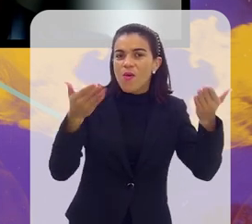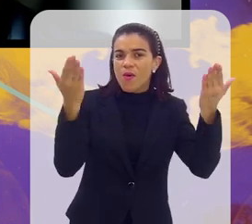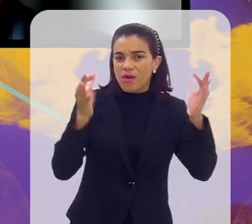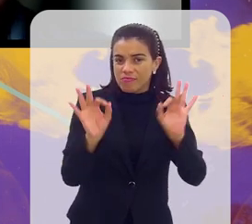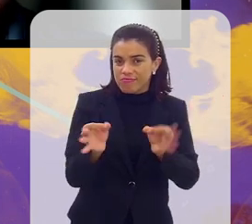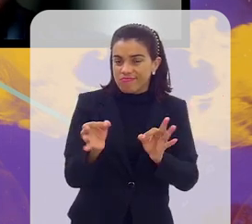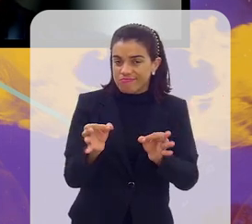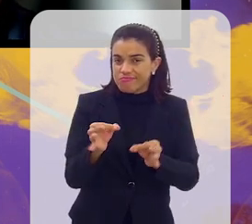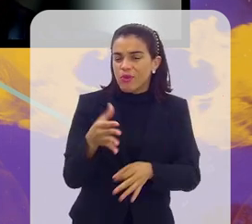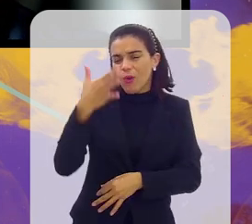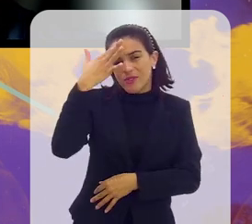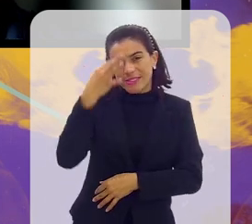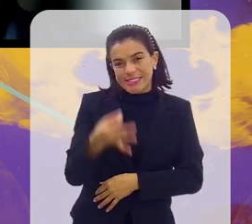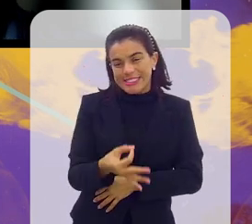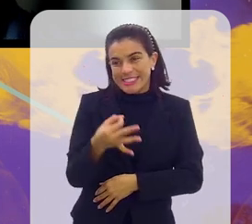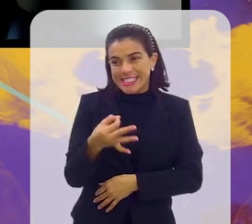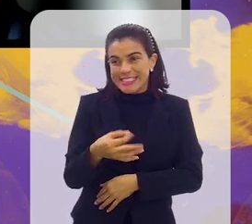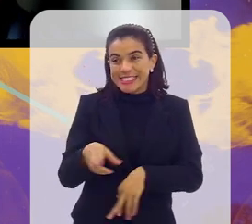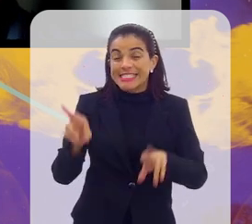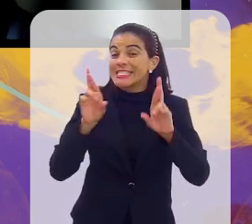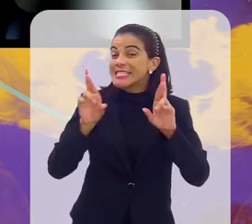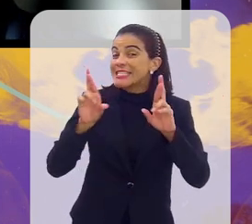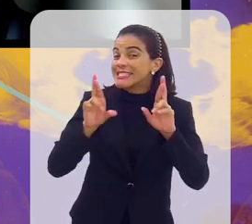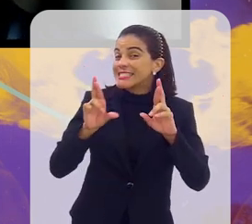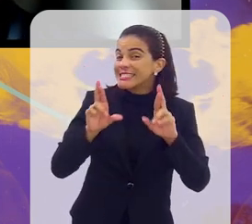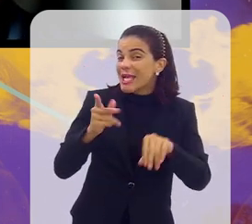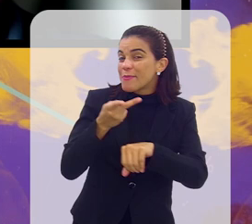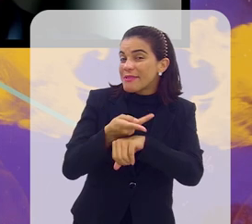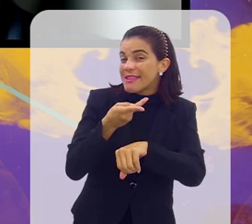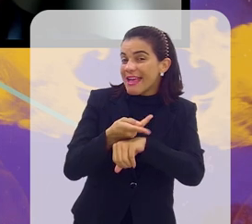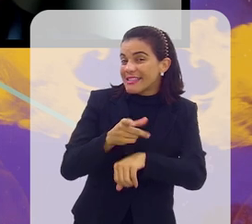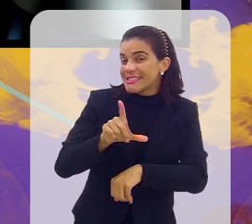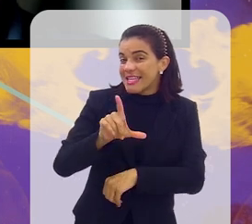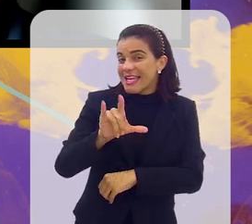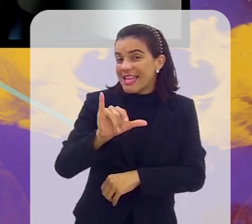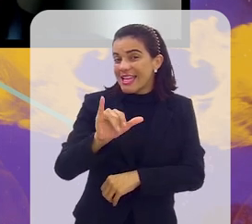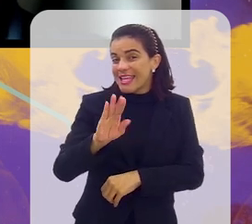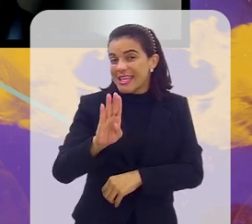Com certeza. Quem sabe uma Libertadores na Taça das Favelas? Já pensou?